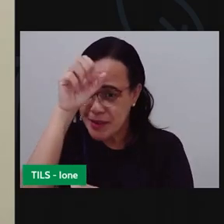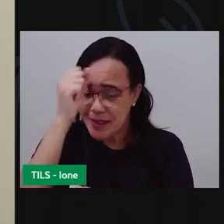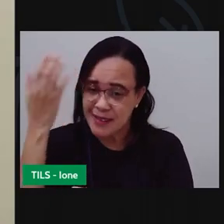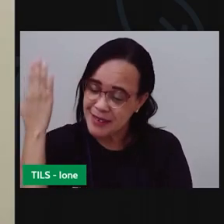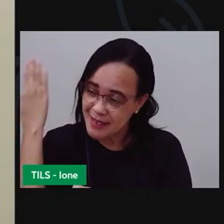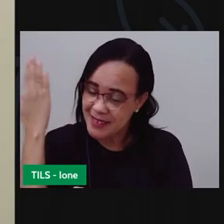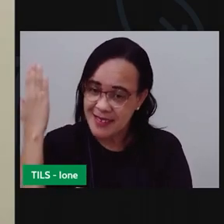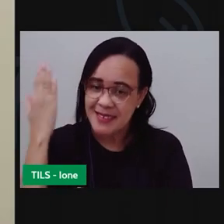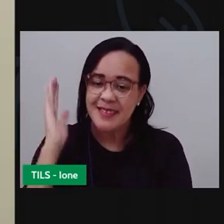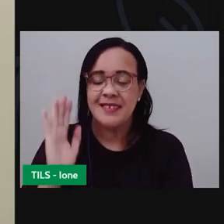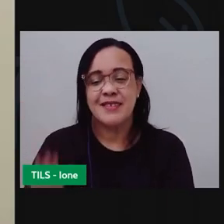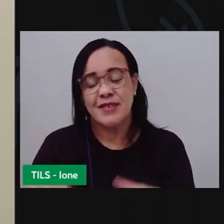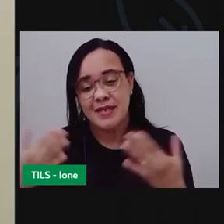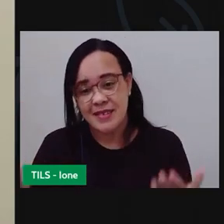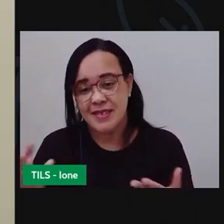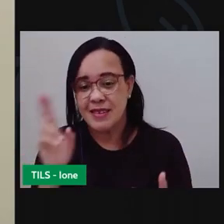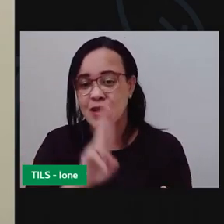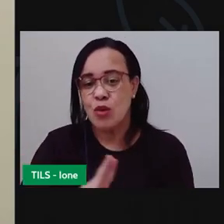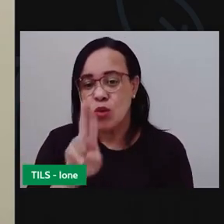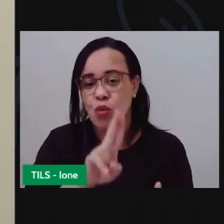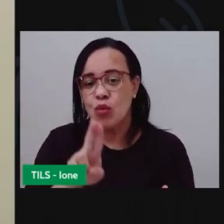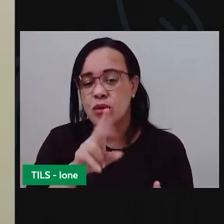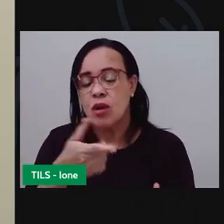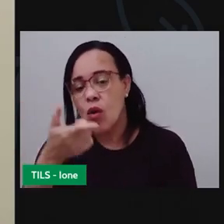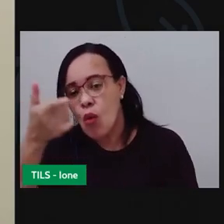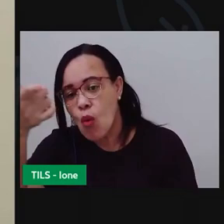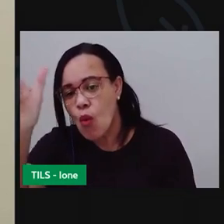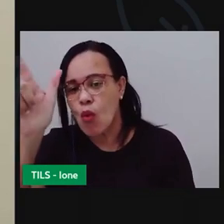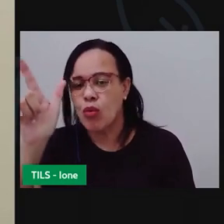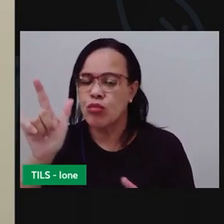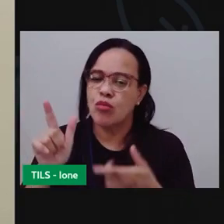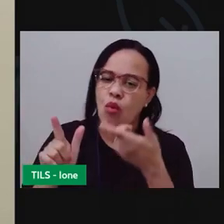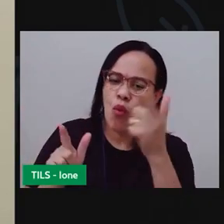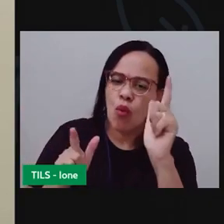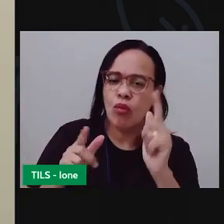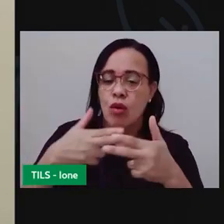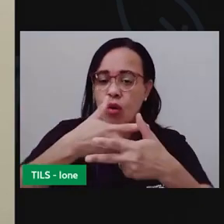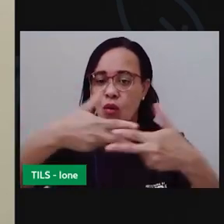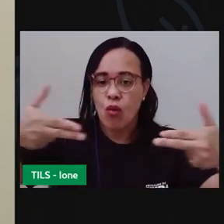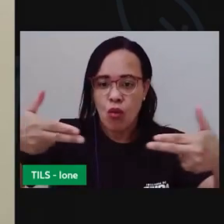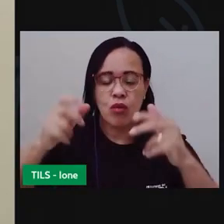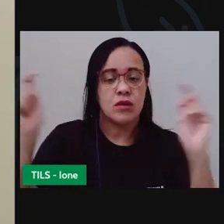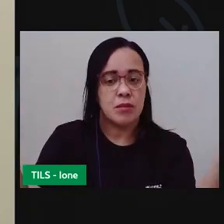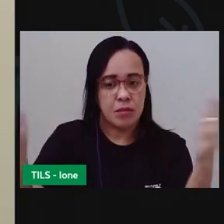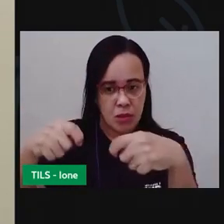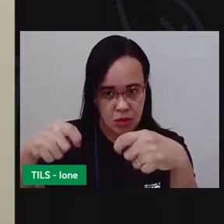pode utilizar essa garrafa pra produzir outro então deixa já separado